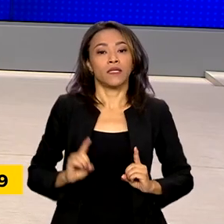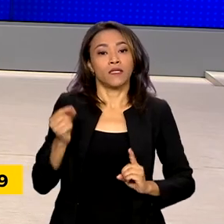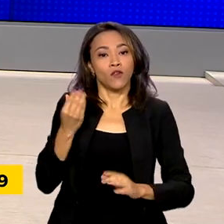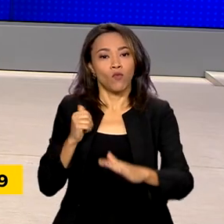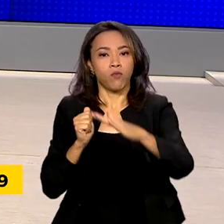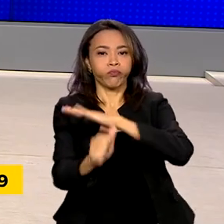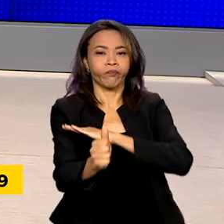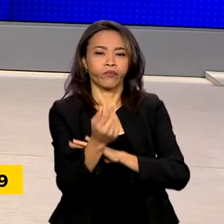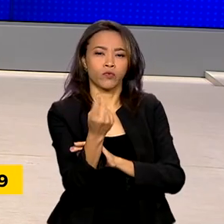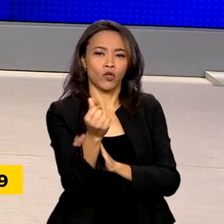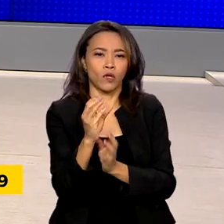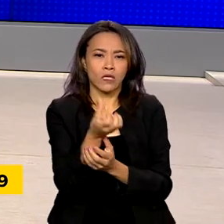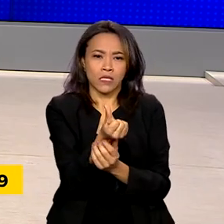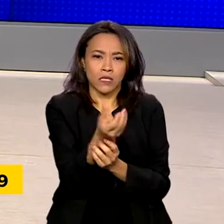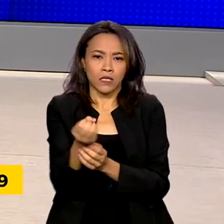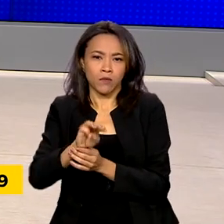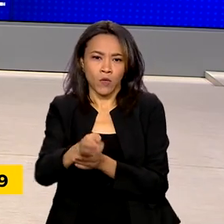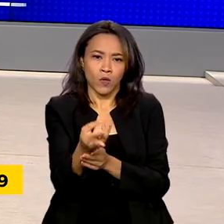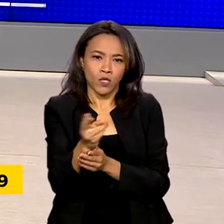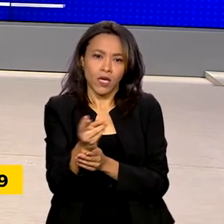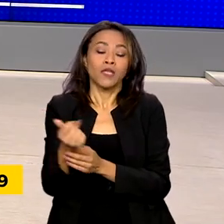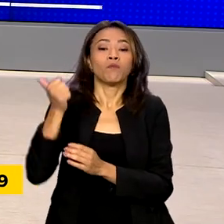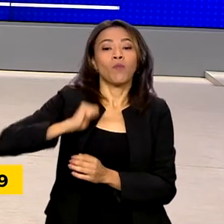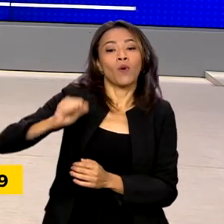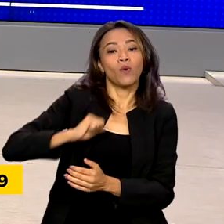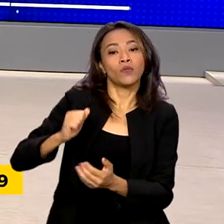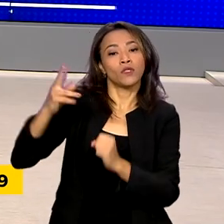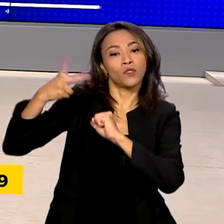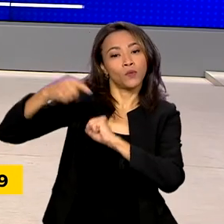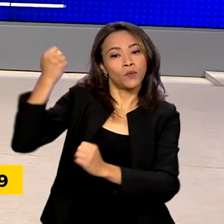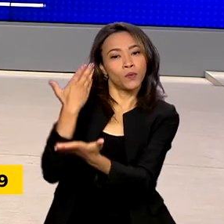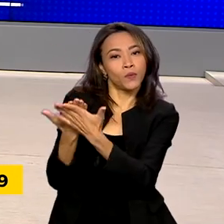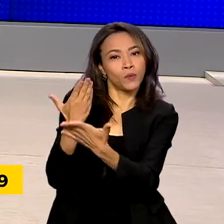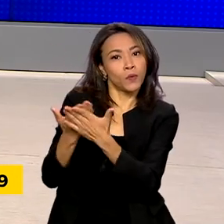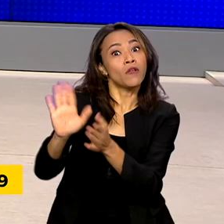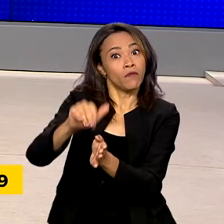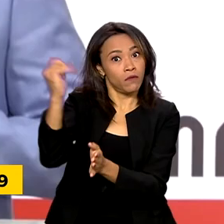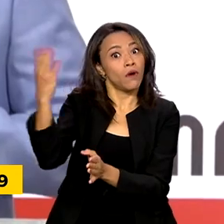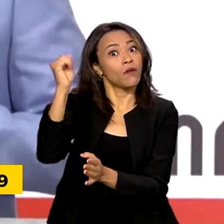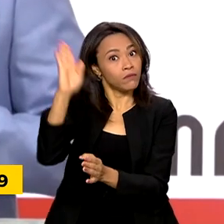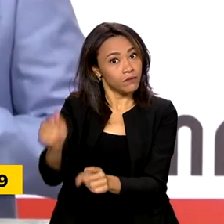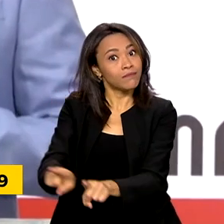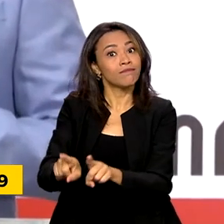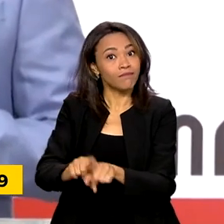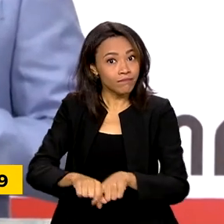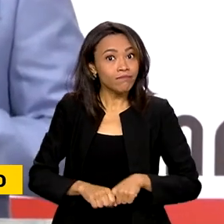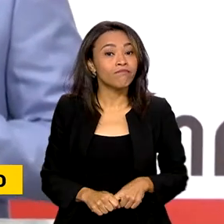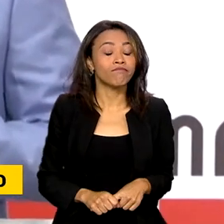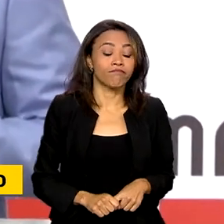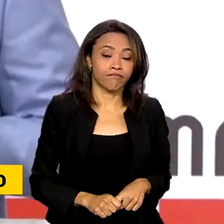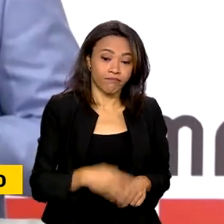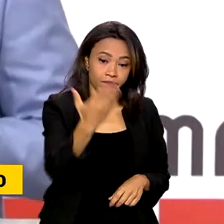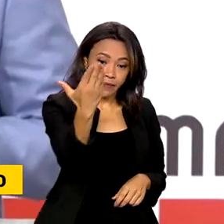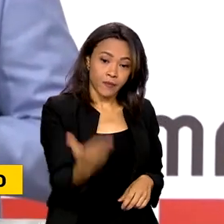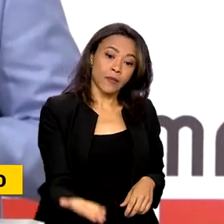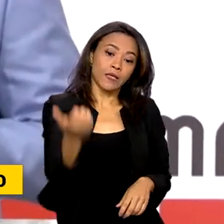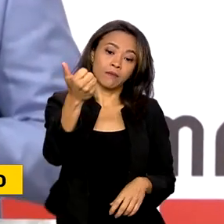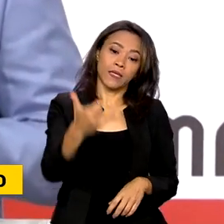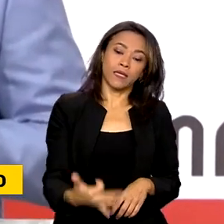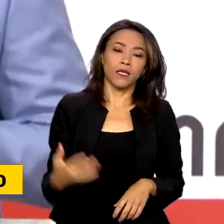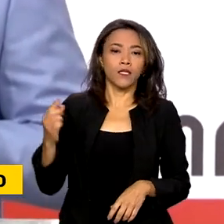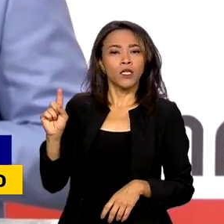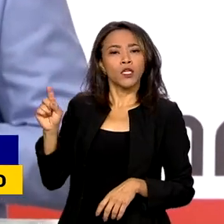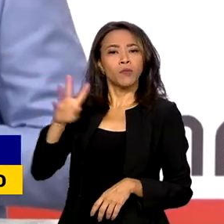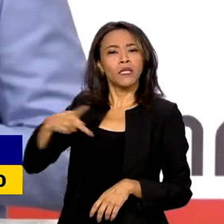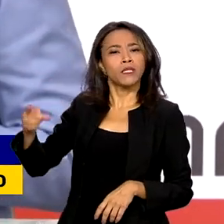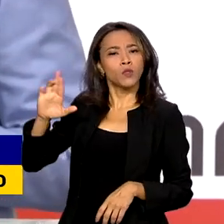programa prevê a concessão de bolsas de pós-graduação, inclusive no exterior. Então, eu uma determinação do presidente Lula que todas